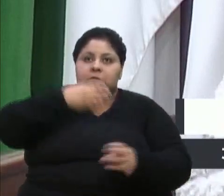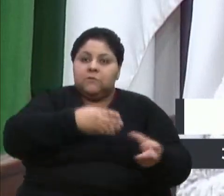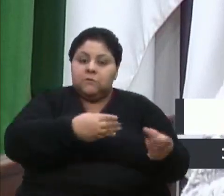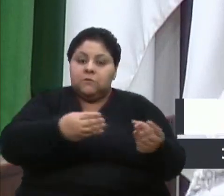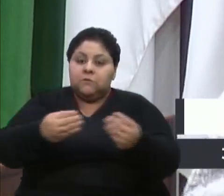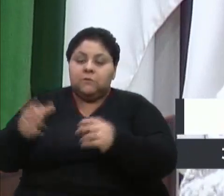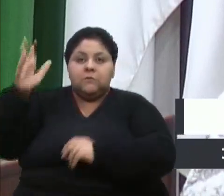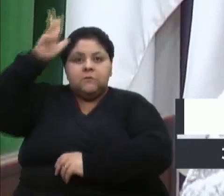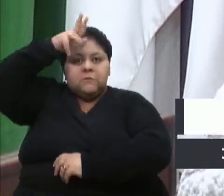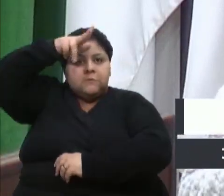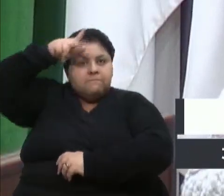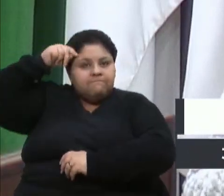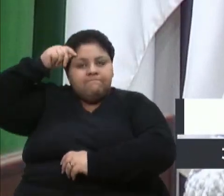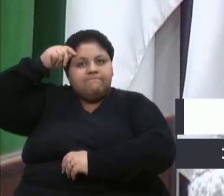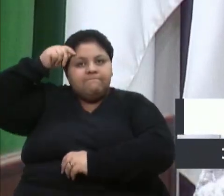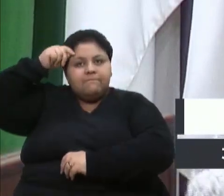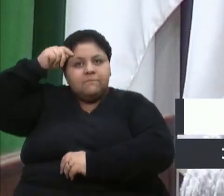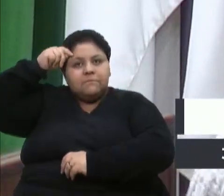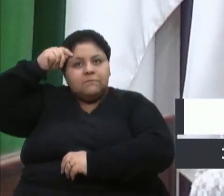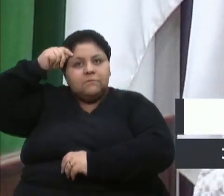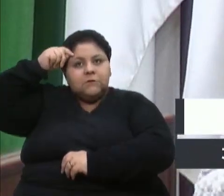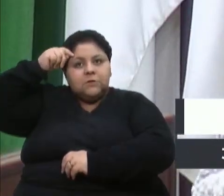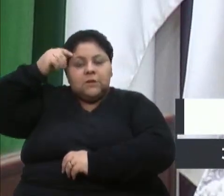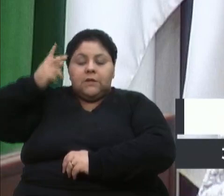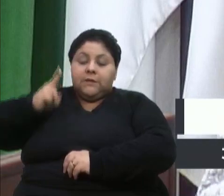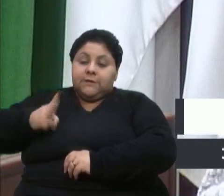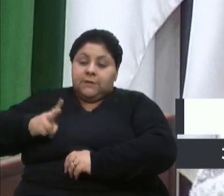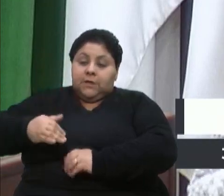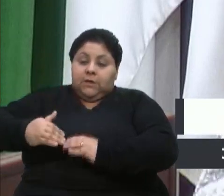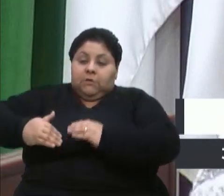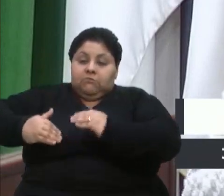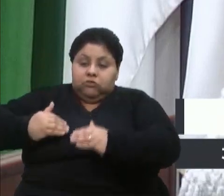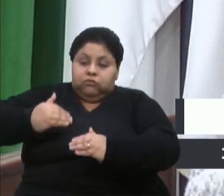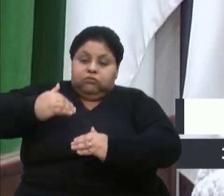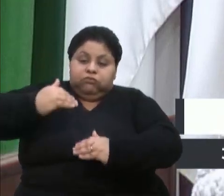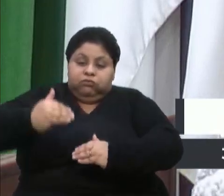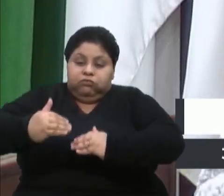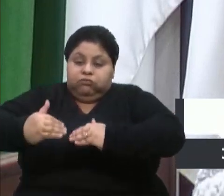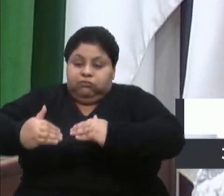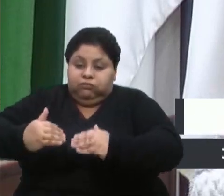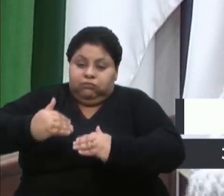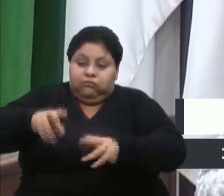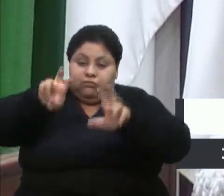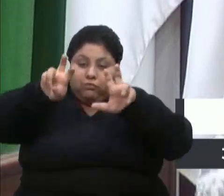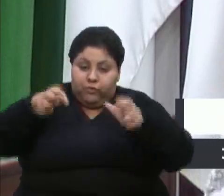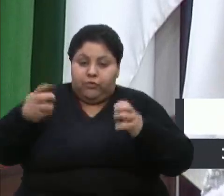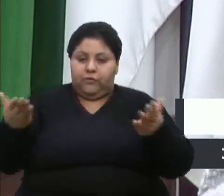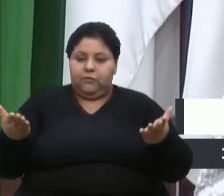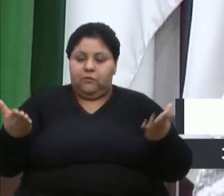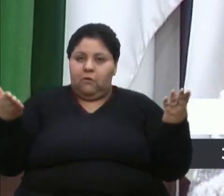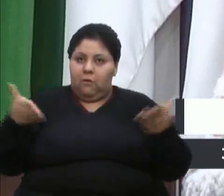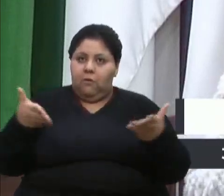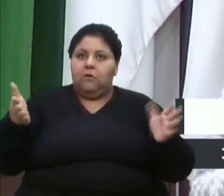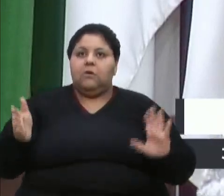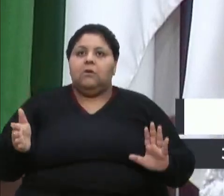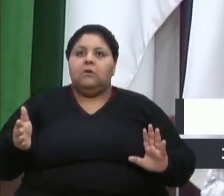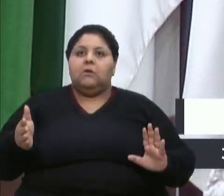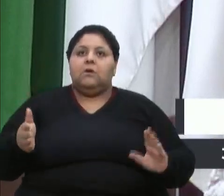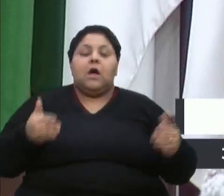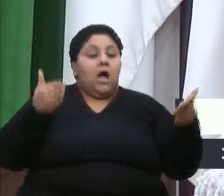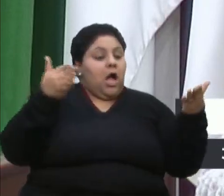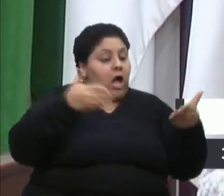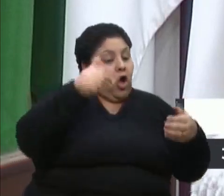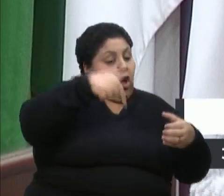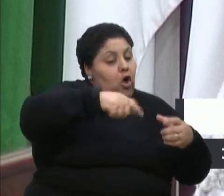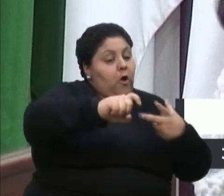prefeitos passaram empurrando esse assunto com a barriga, empurrando e passando adiante. Que bom que a gente vê que nesse momento esse